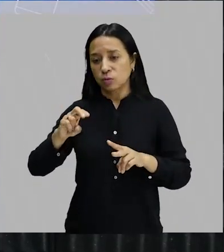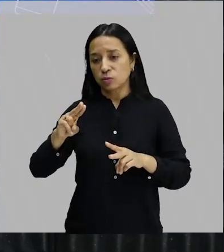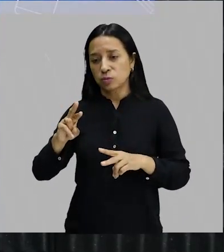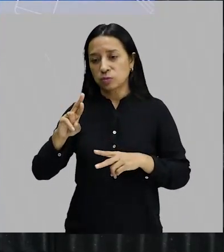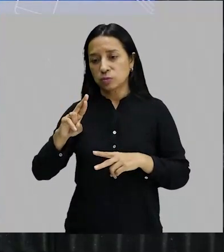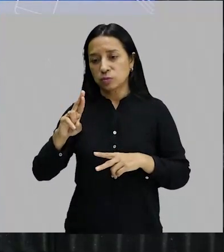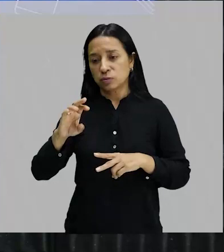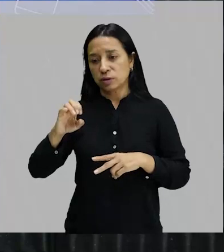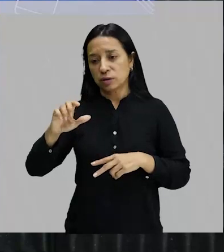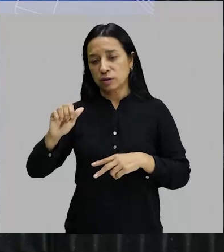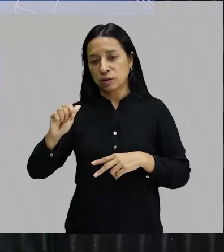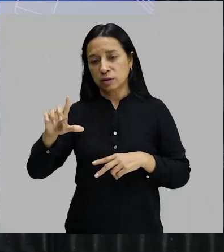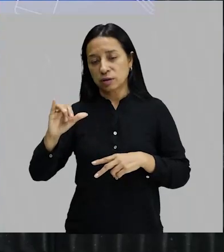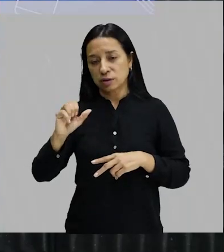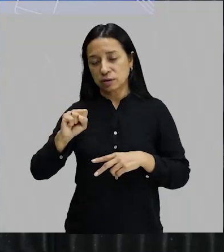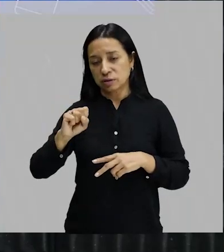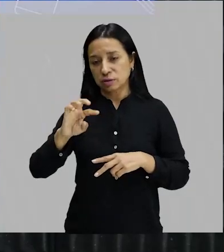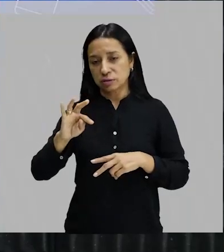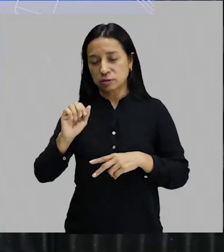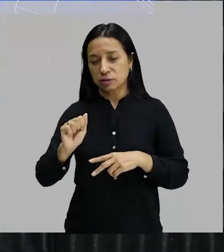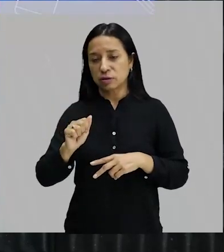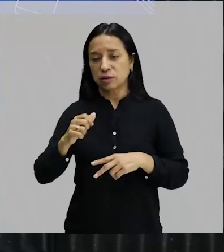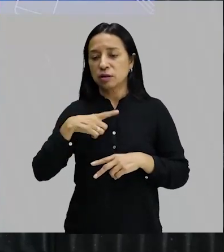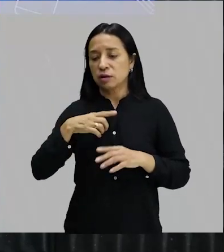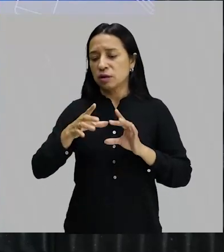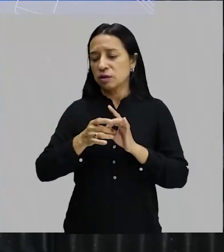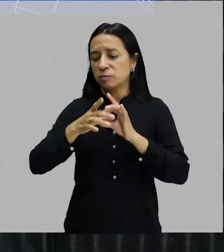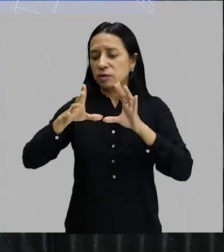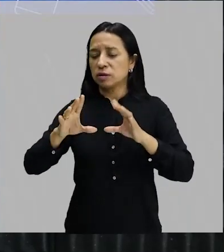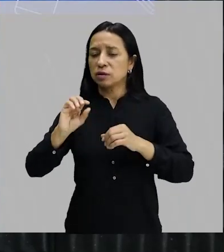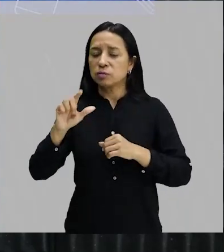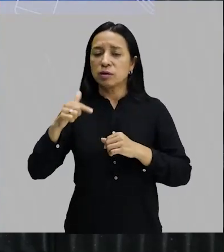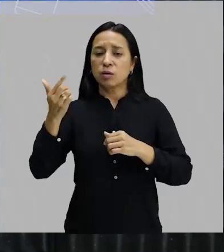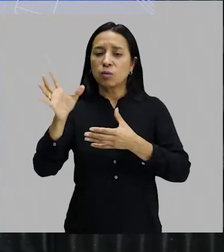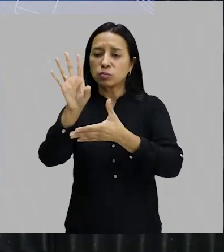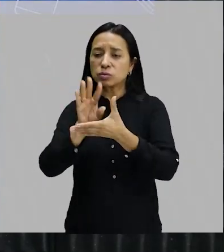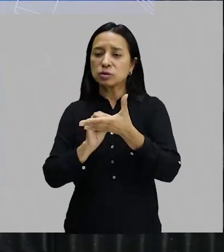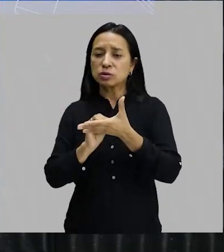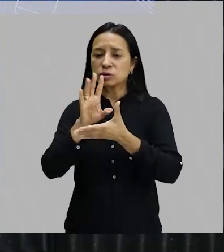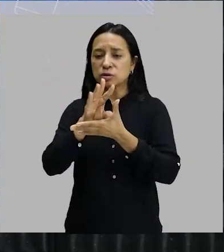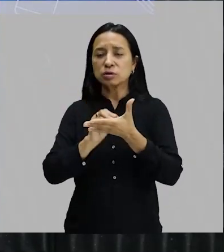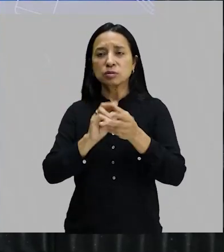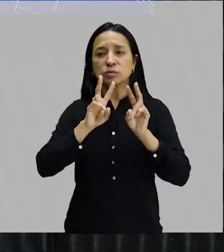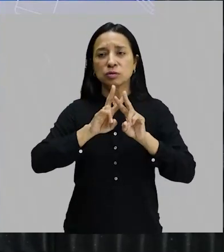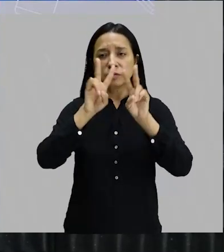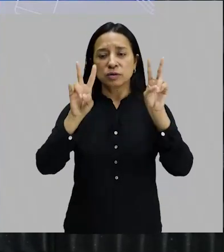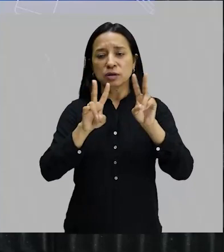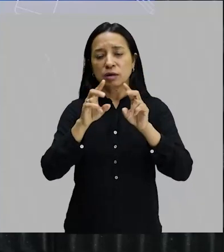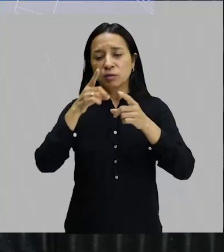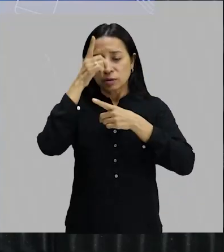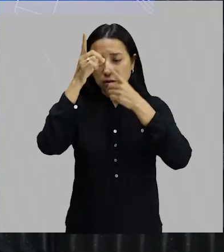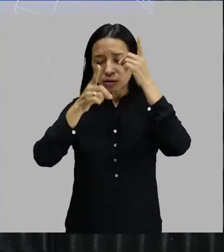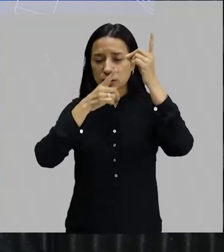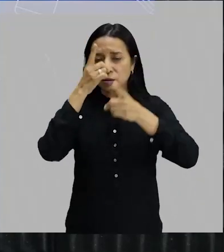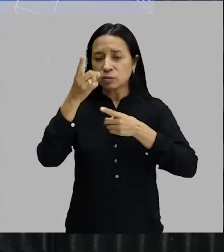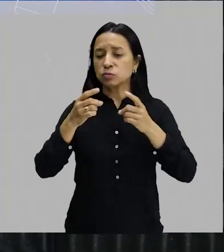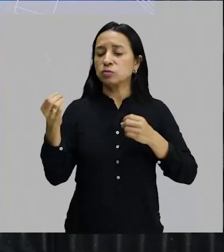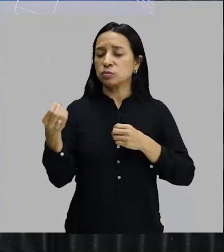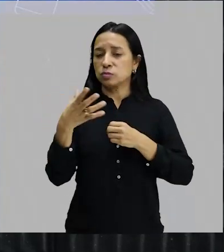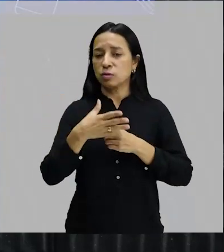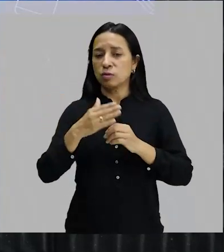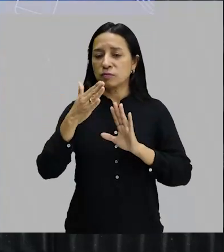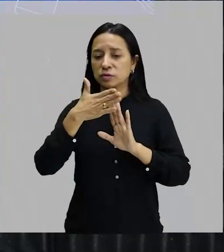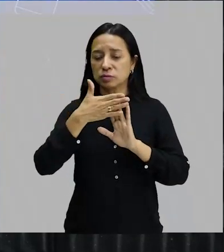Então, ela já vai dando liberdade para outros estilos. Ela já vai dando liberdade para outras visões. Ela vai criando novas propostas, onde